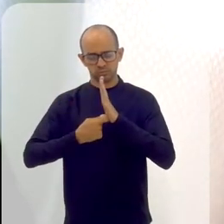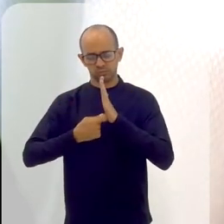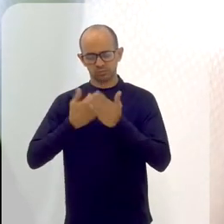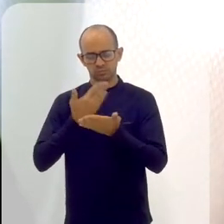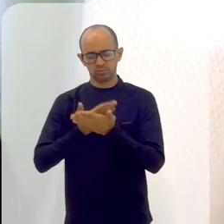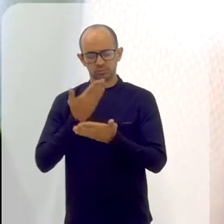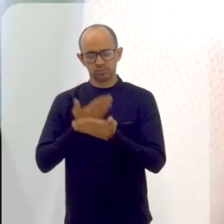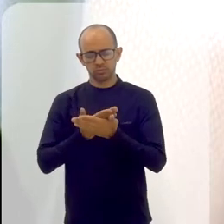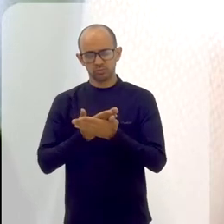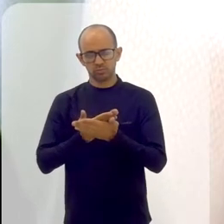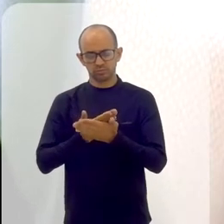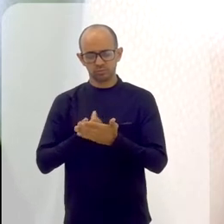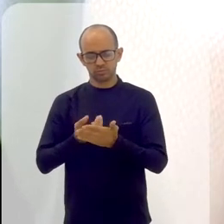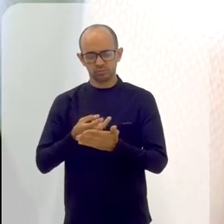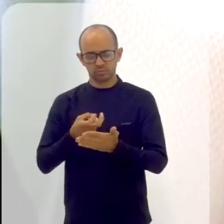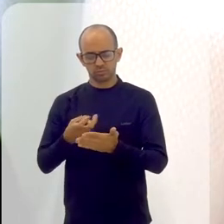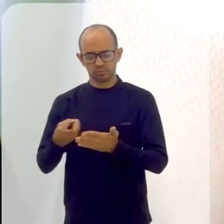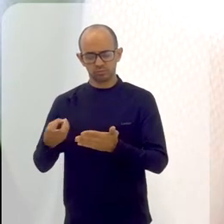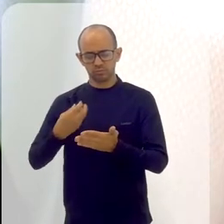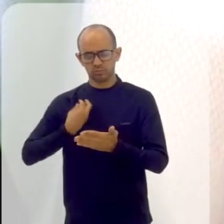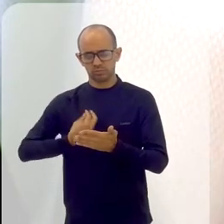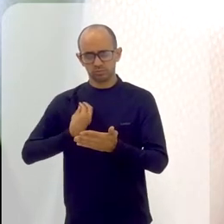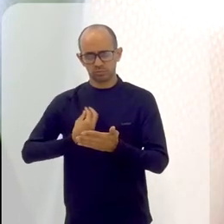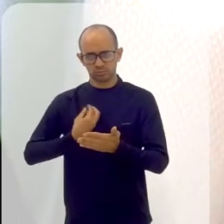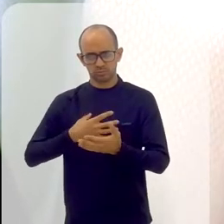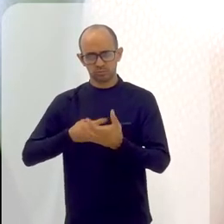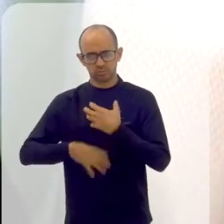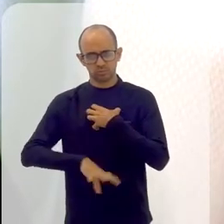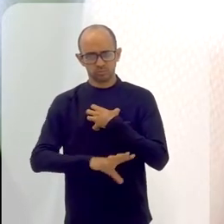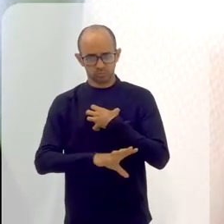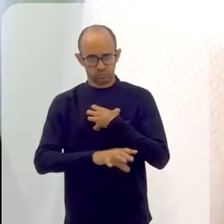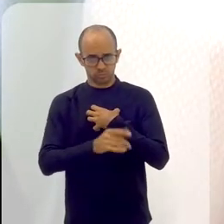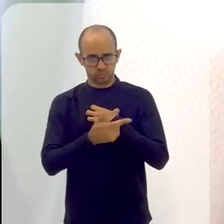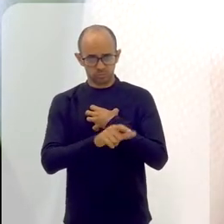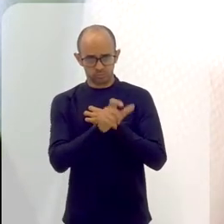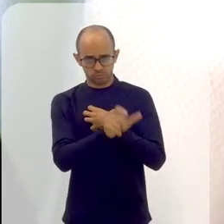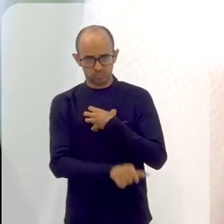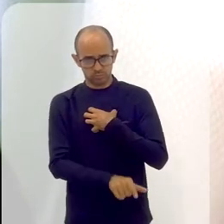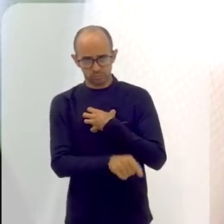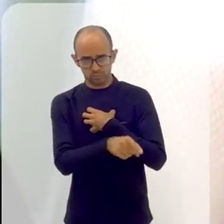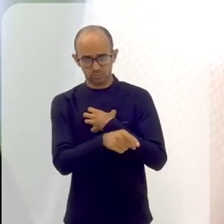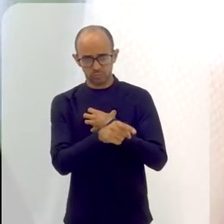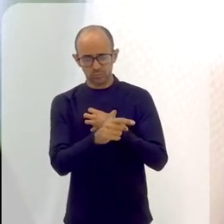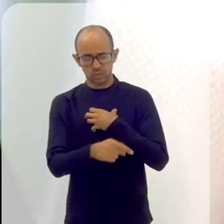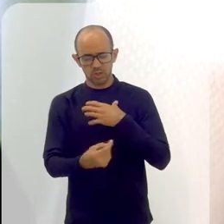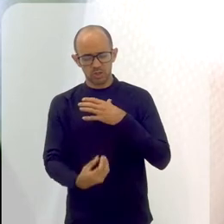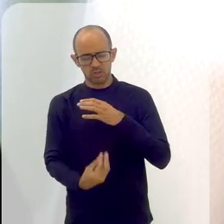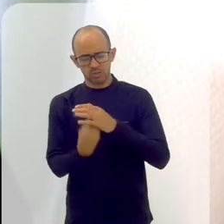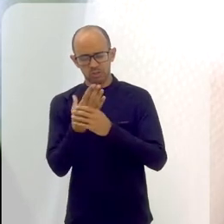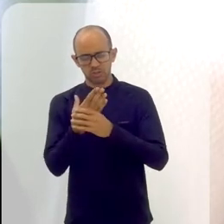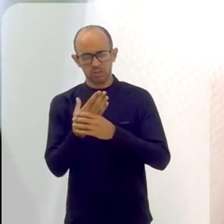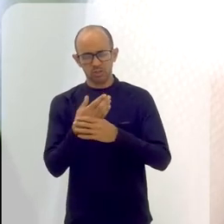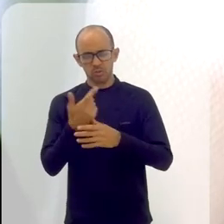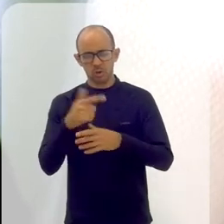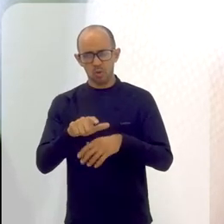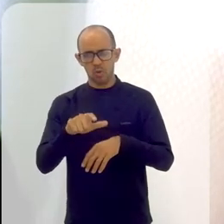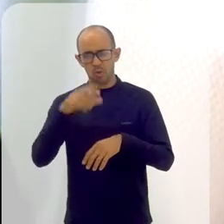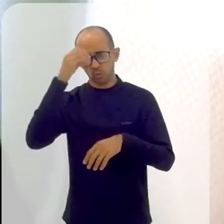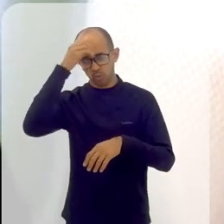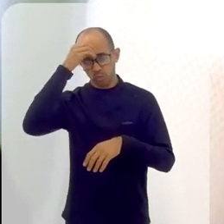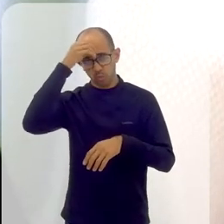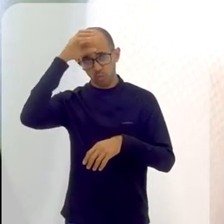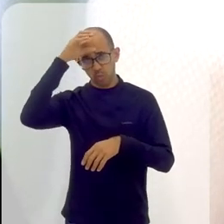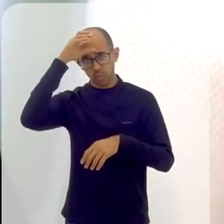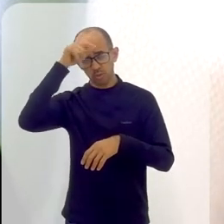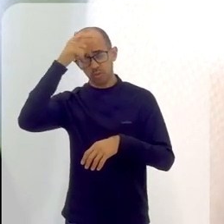teatral, estar entendendo a vida de um outro personagem, se botar no lugar de outra pessoa, ela começou a construir, ao longo desse ano que ela escreve